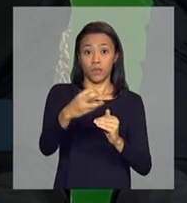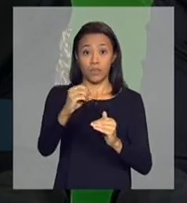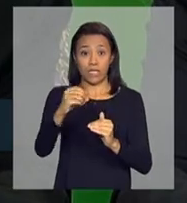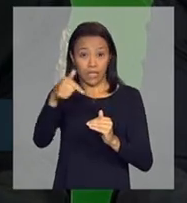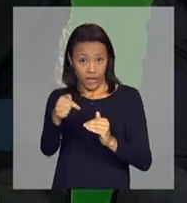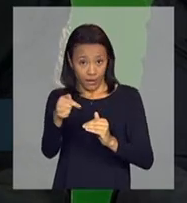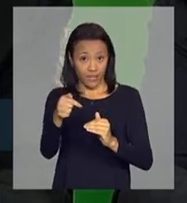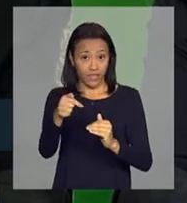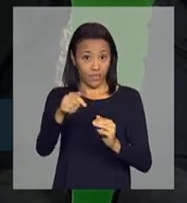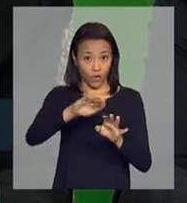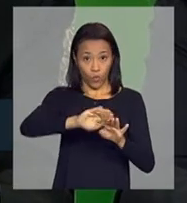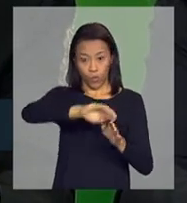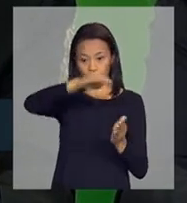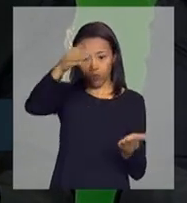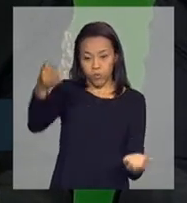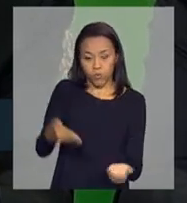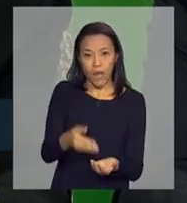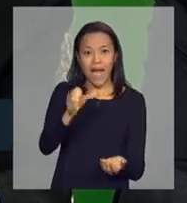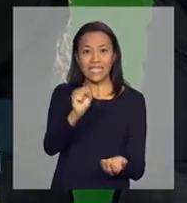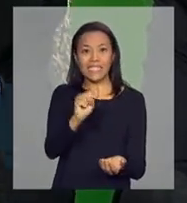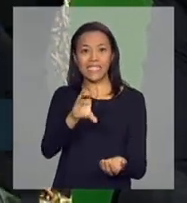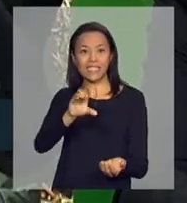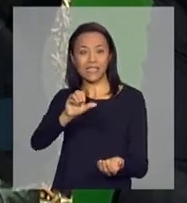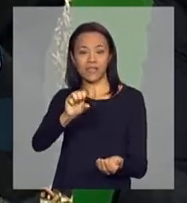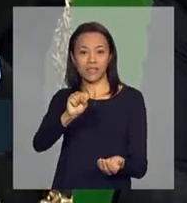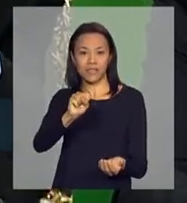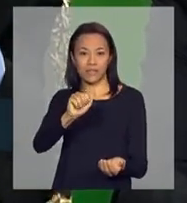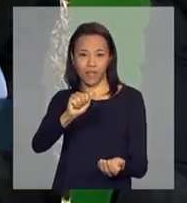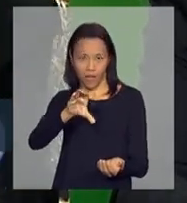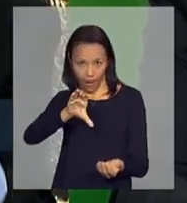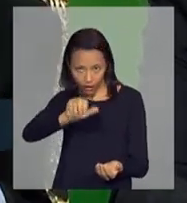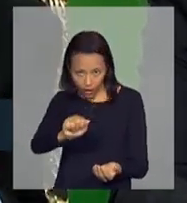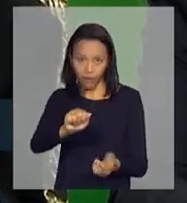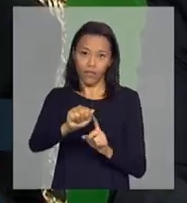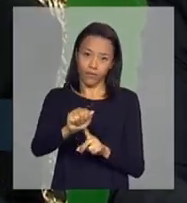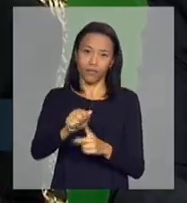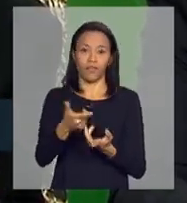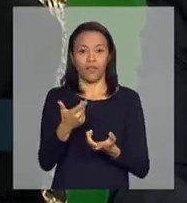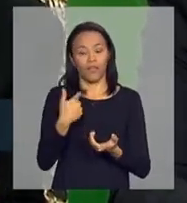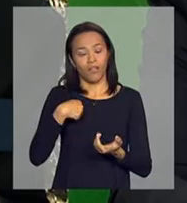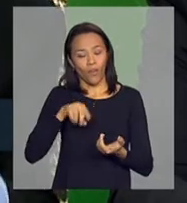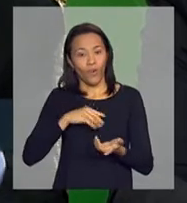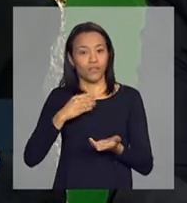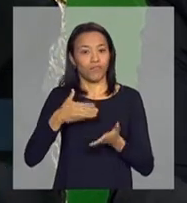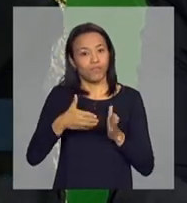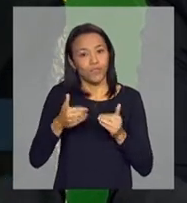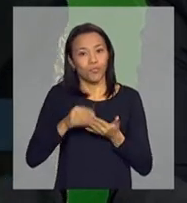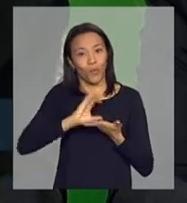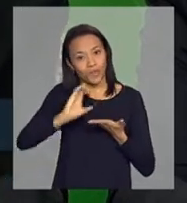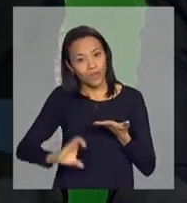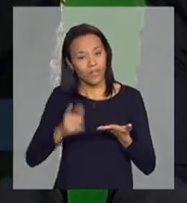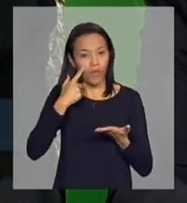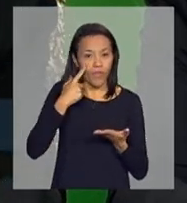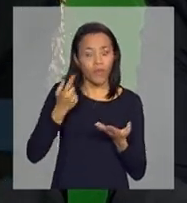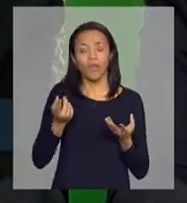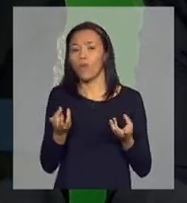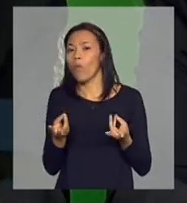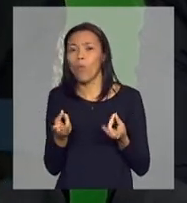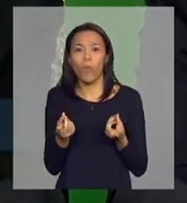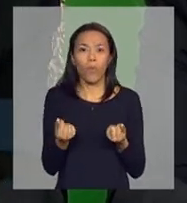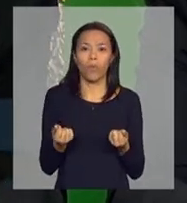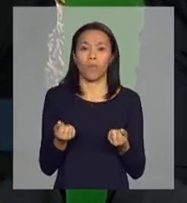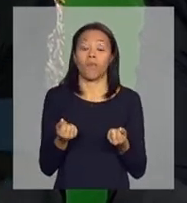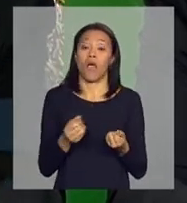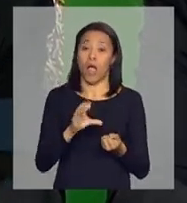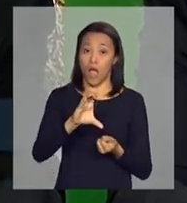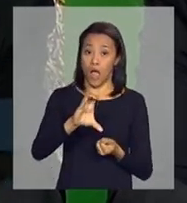Nós estamos discutindo. É uma discussão que nós queremos muito. O Conselho, às vezes, não dá tudo o que nós queremos. Mas estamos calculando. A Conab